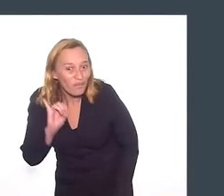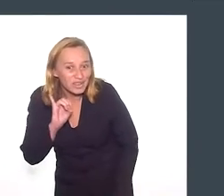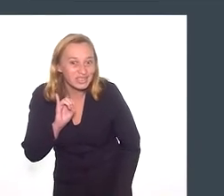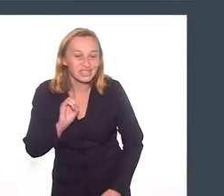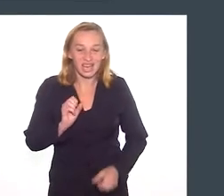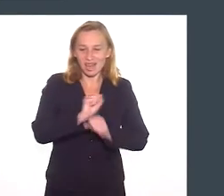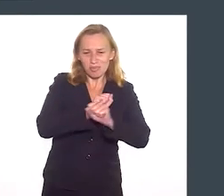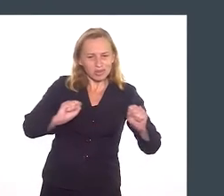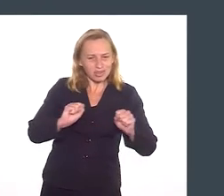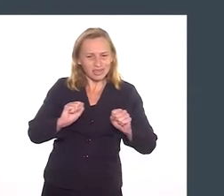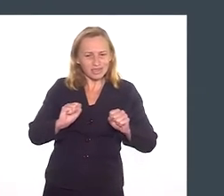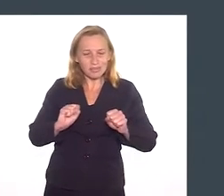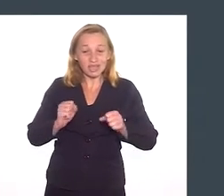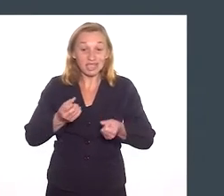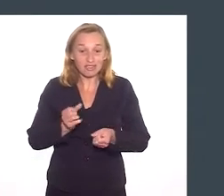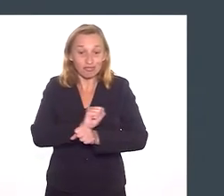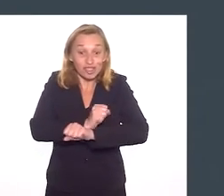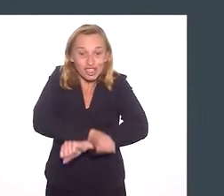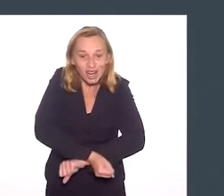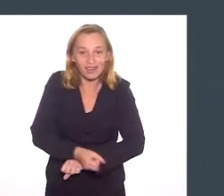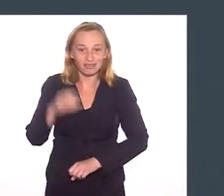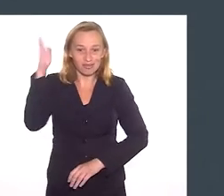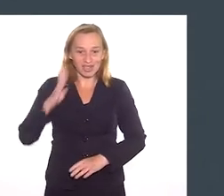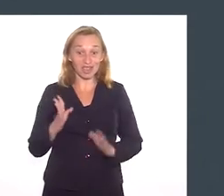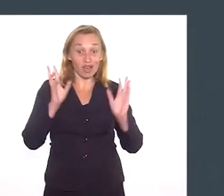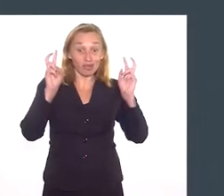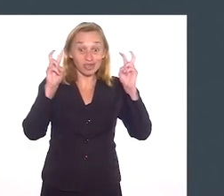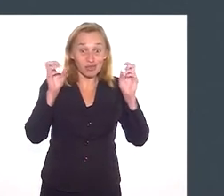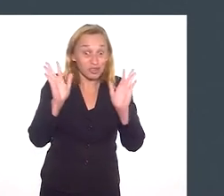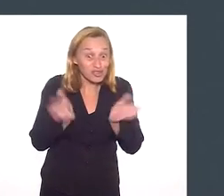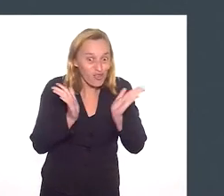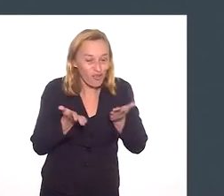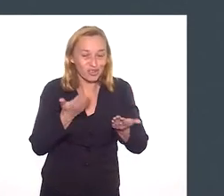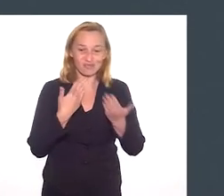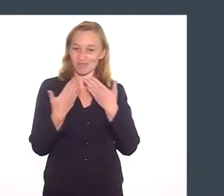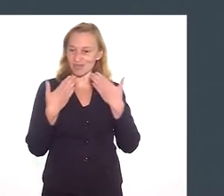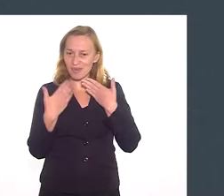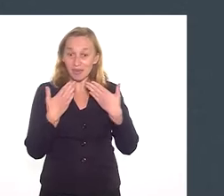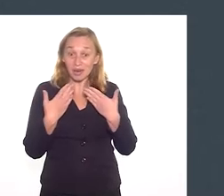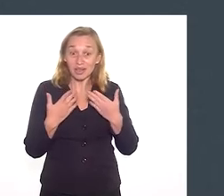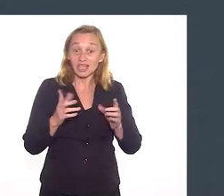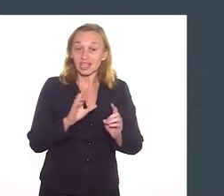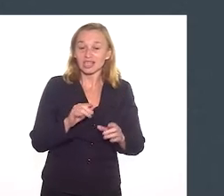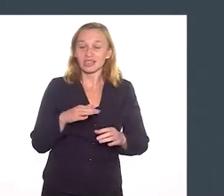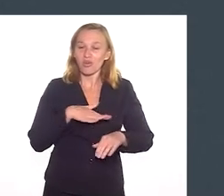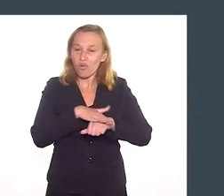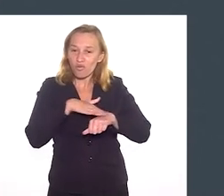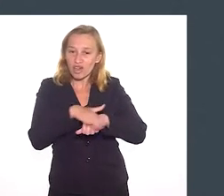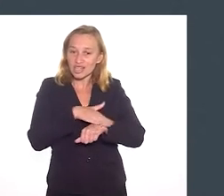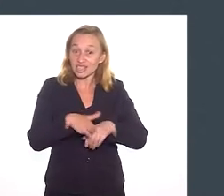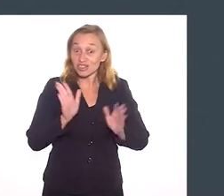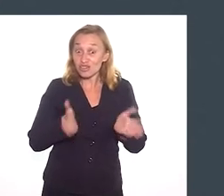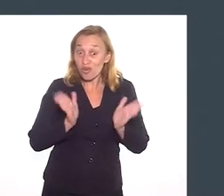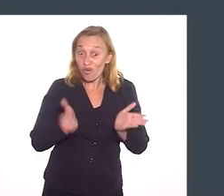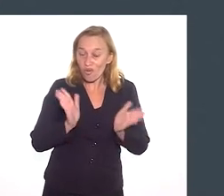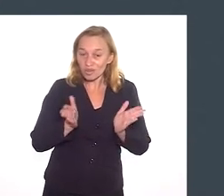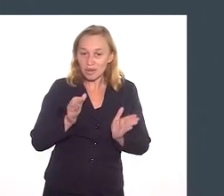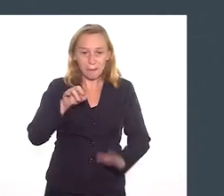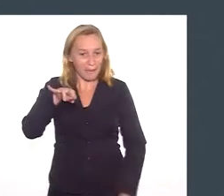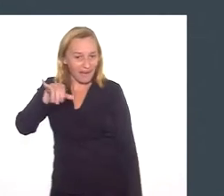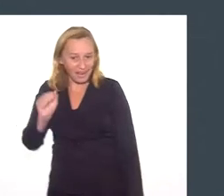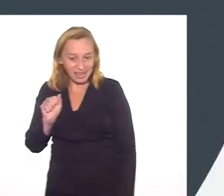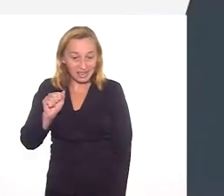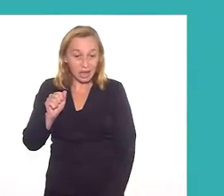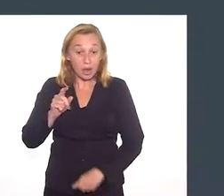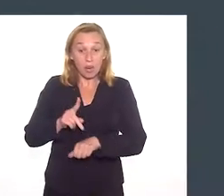Olá! A abolição da escravatura no Brasil é o tema do nosso bate-papo de hoje. Participam da nossa roda de conversa virtual,